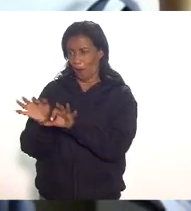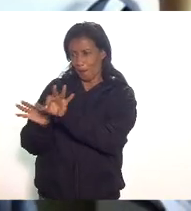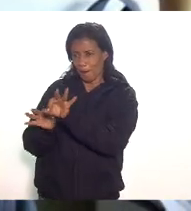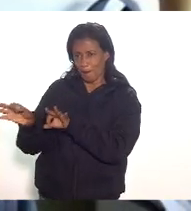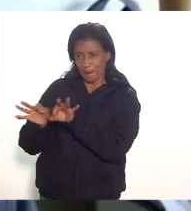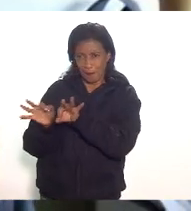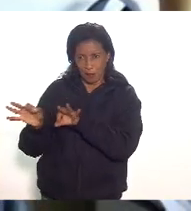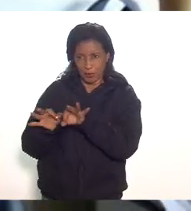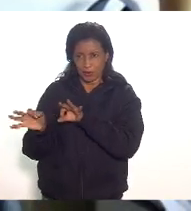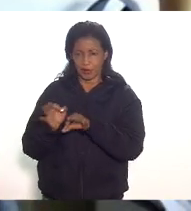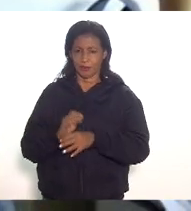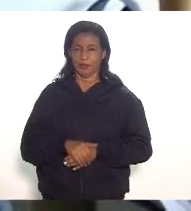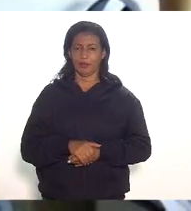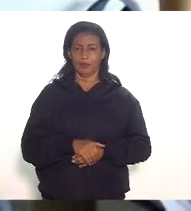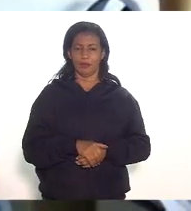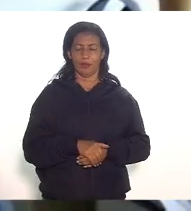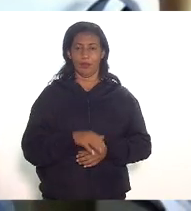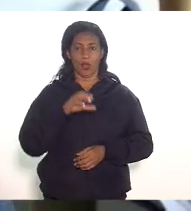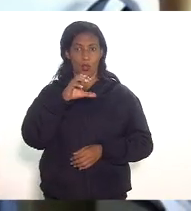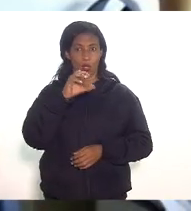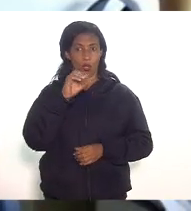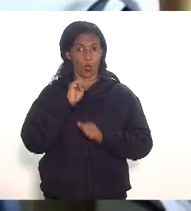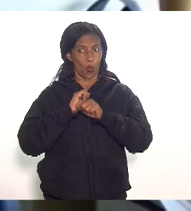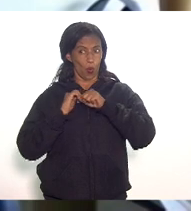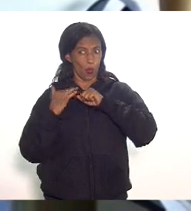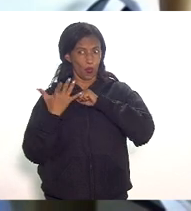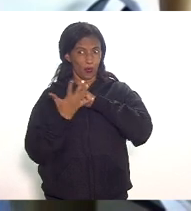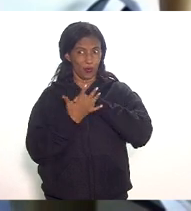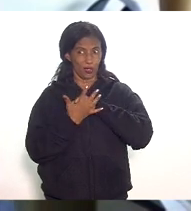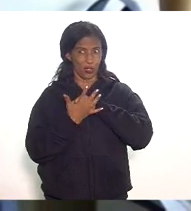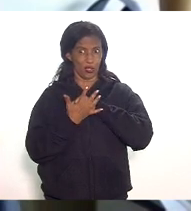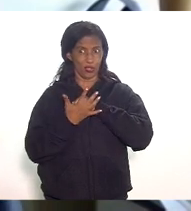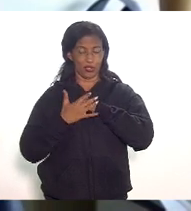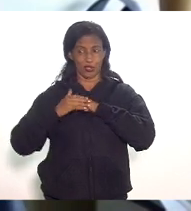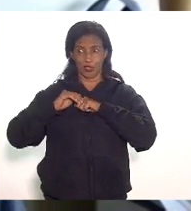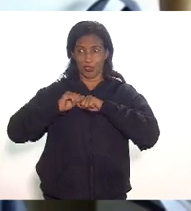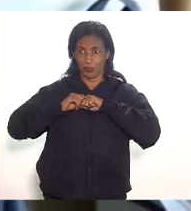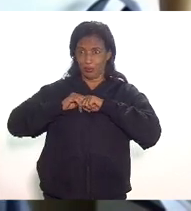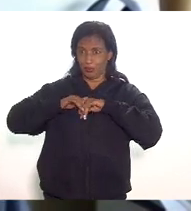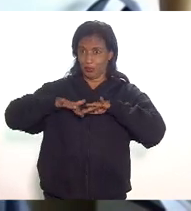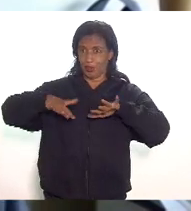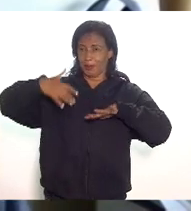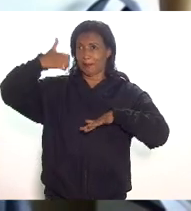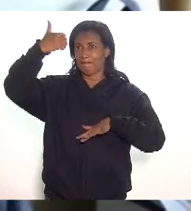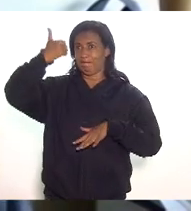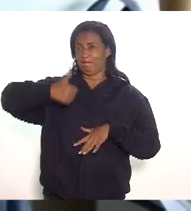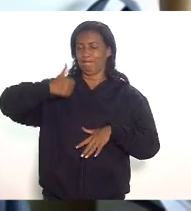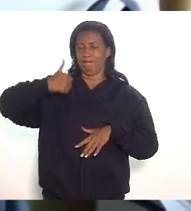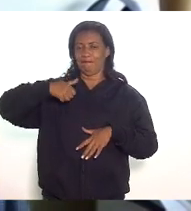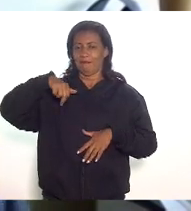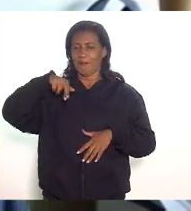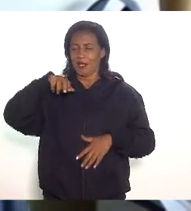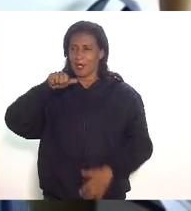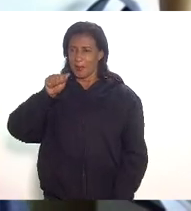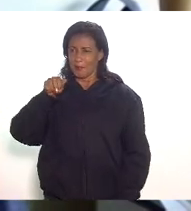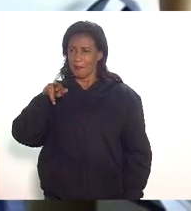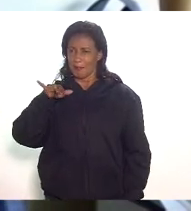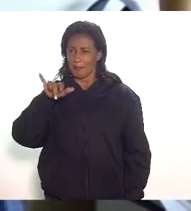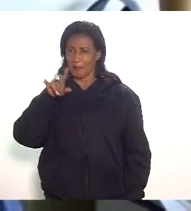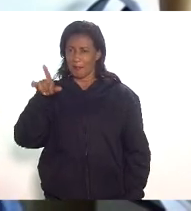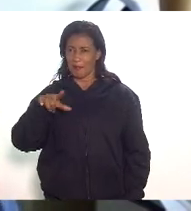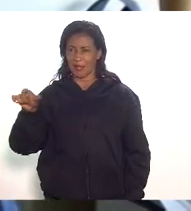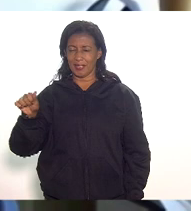e o estado do Rio de Janeiro já foi pioneiro porque foi um dos primeiros estados a ter uma boa matriz em 1996